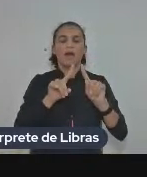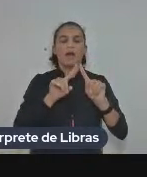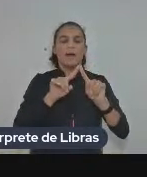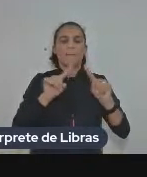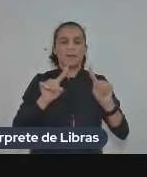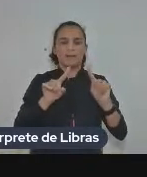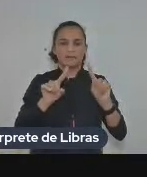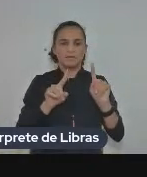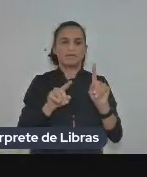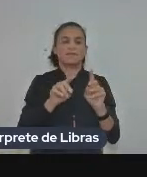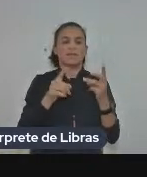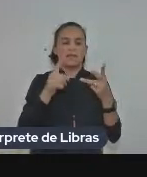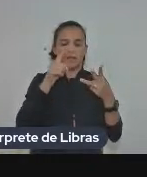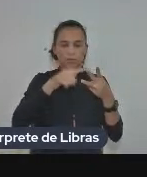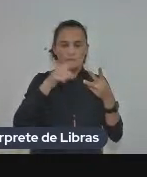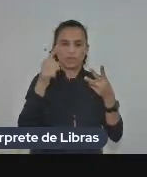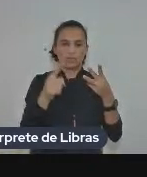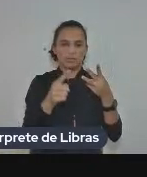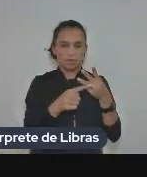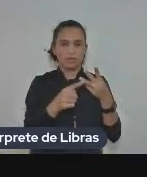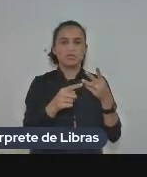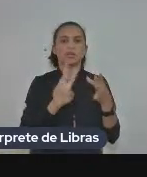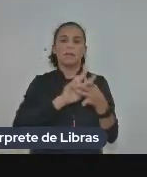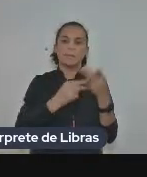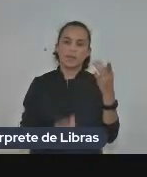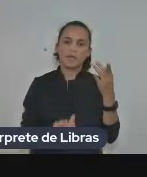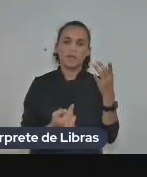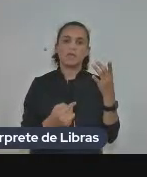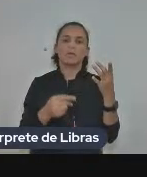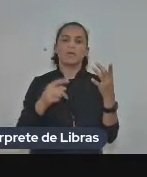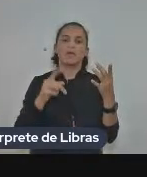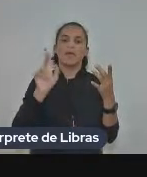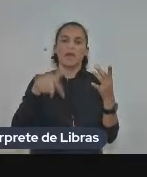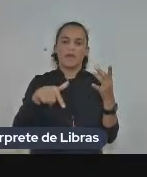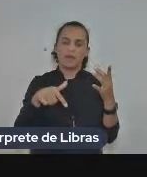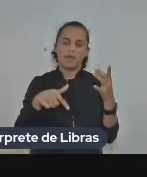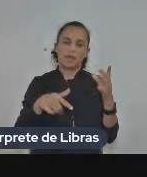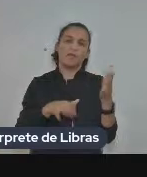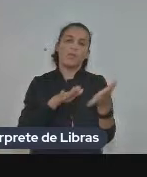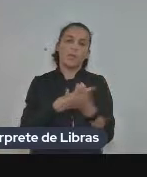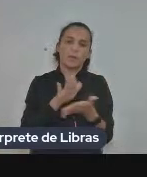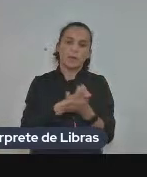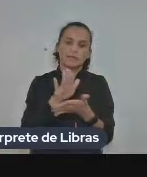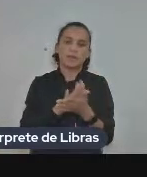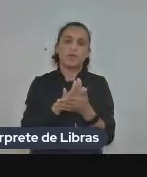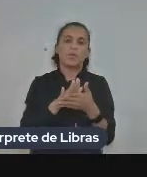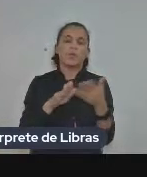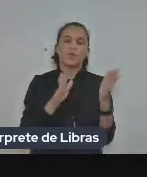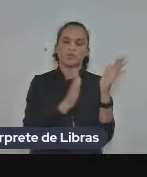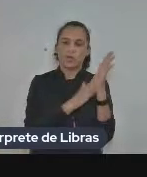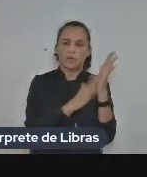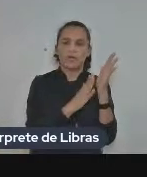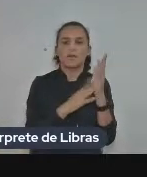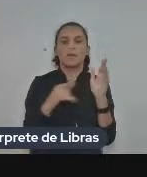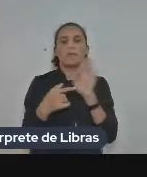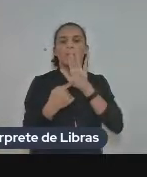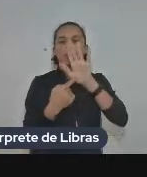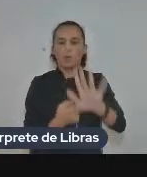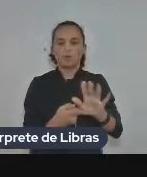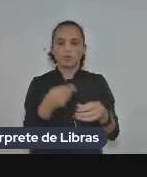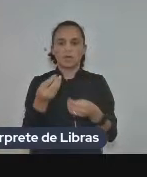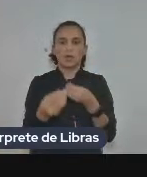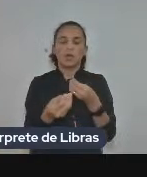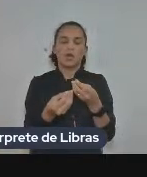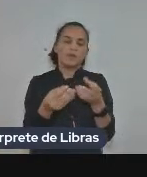autêntica é uma edição de língua uma edição comemorativa há menções sobre a coleção aspectos